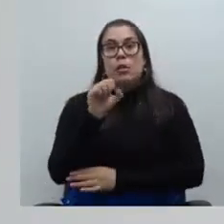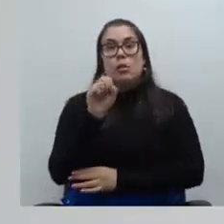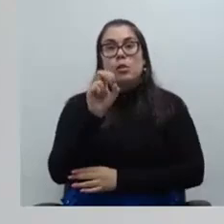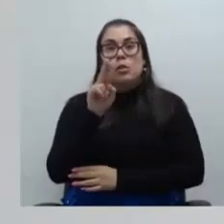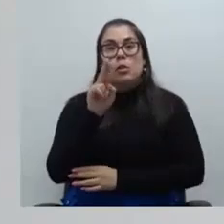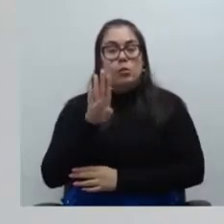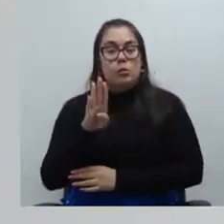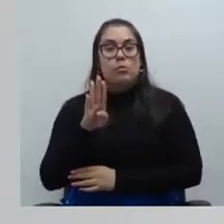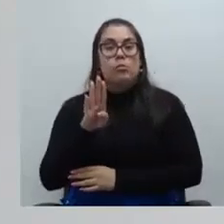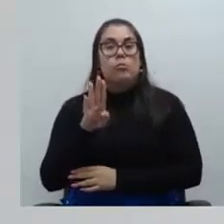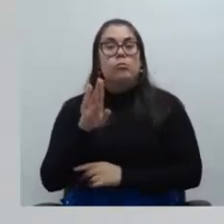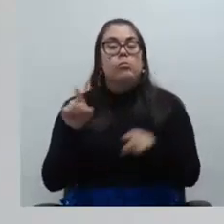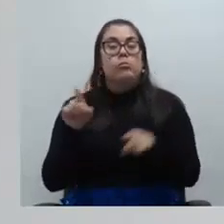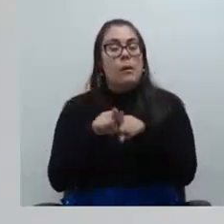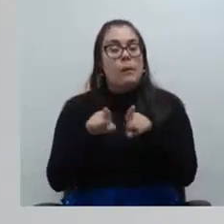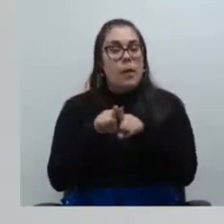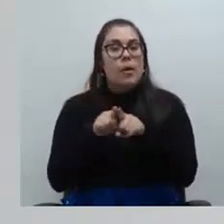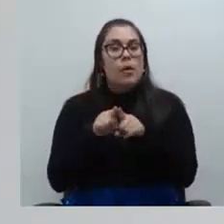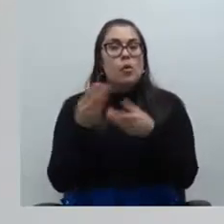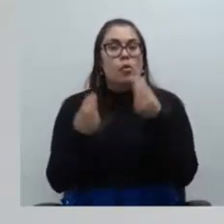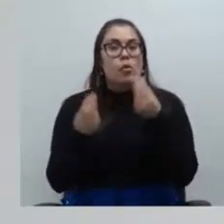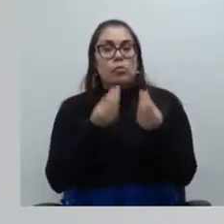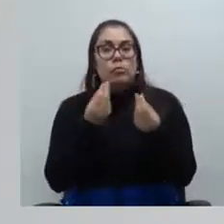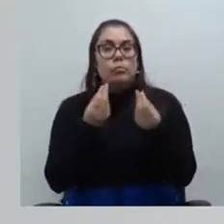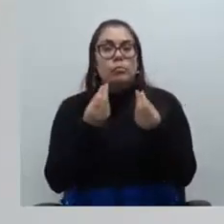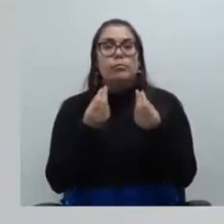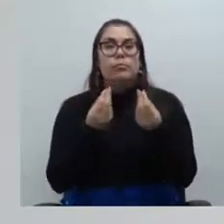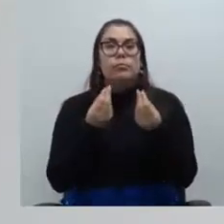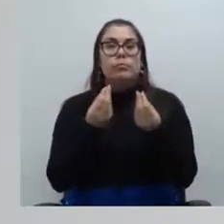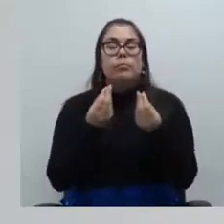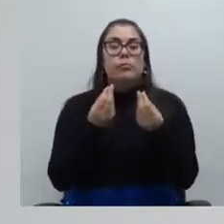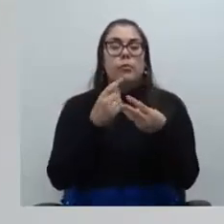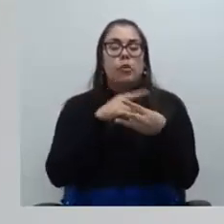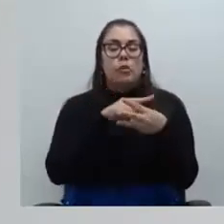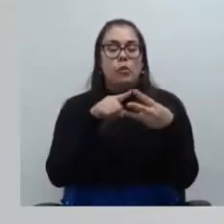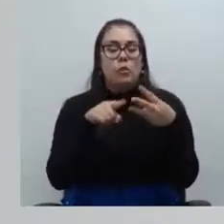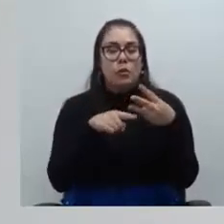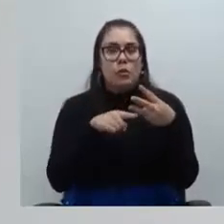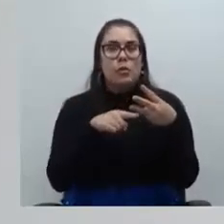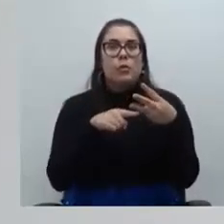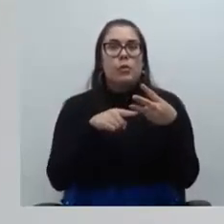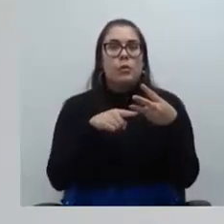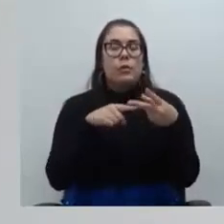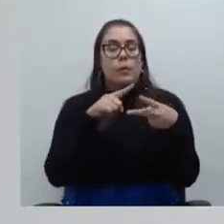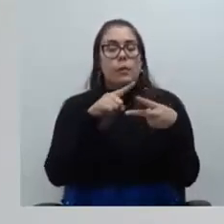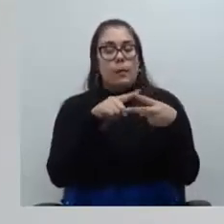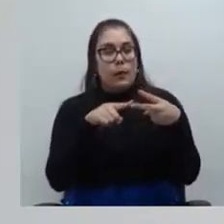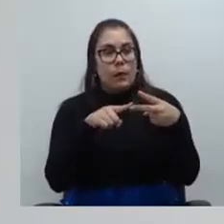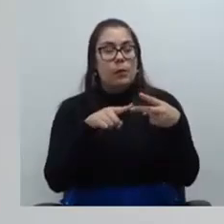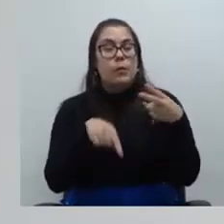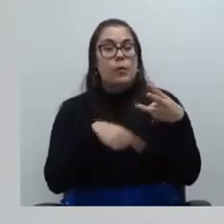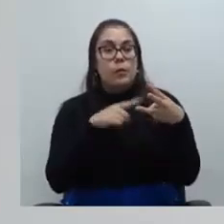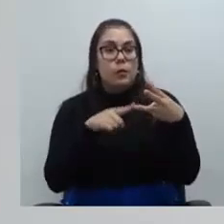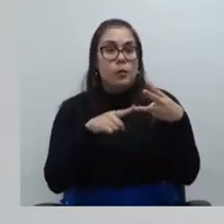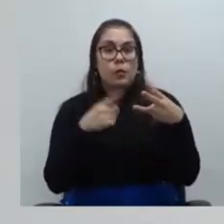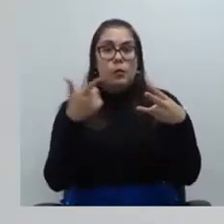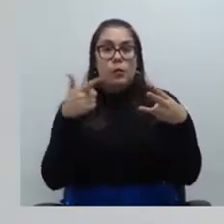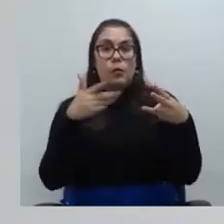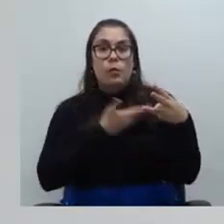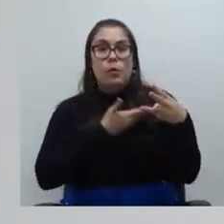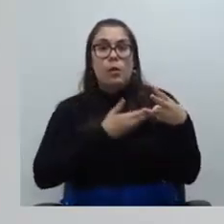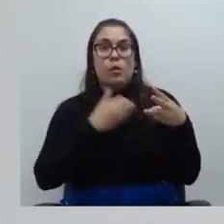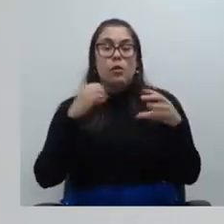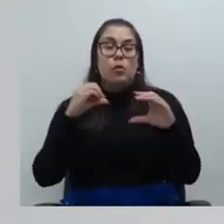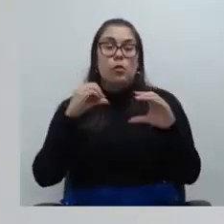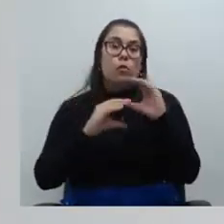o pedido de manutenção de atribuição do feixe dos três cargos na verdade dos dois cargos porque o terceiro era de um colega do nono